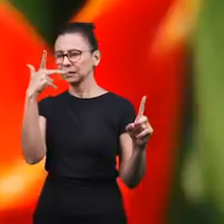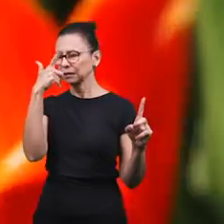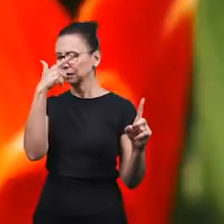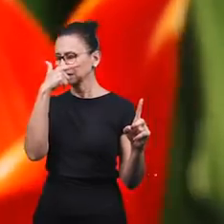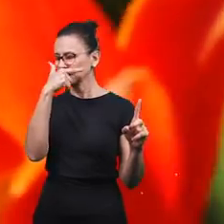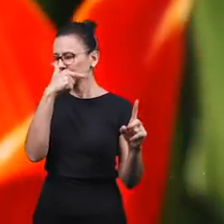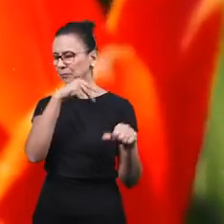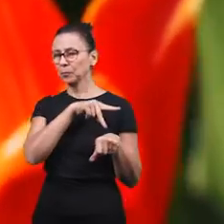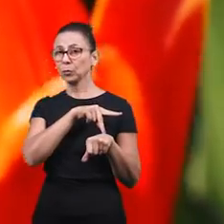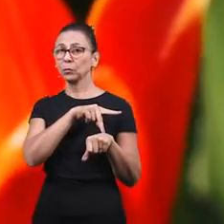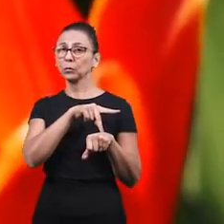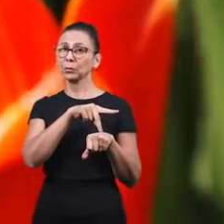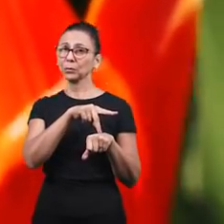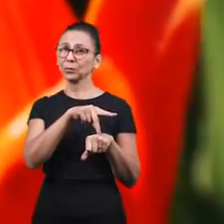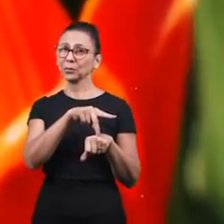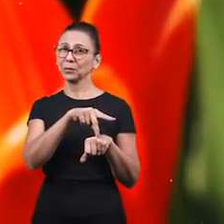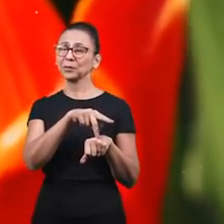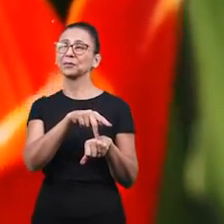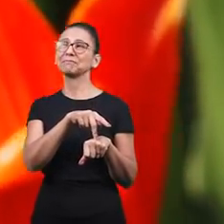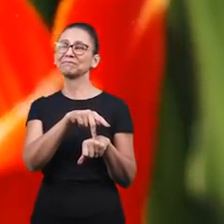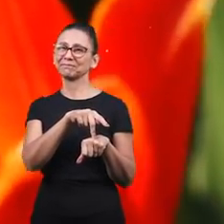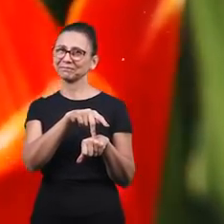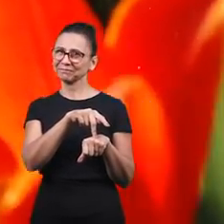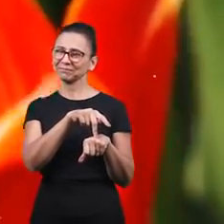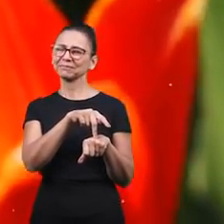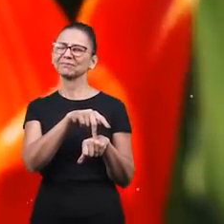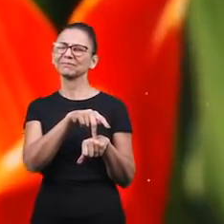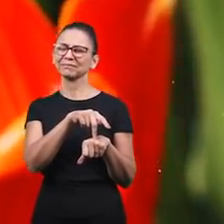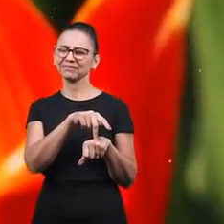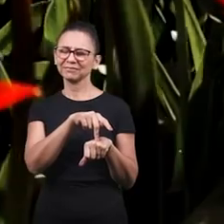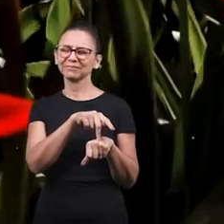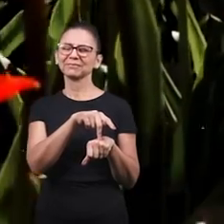Amor lindo e puro